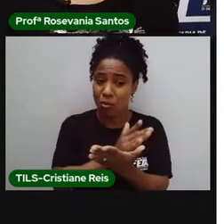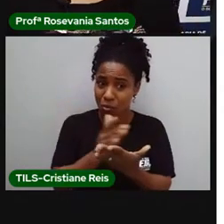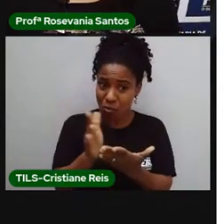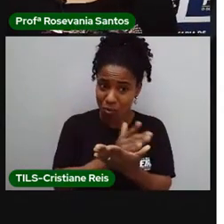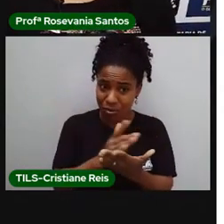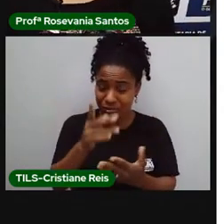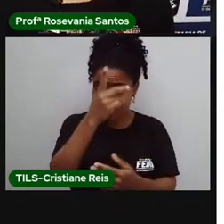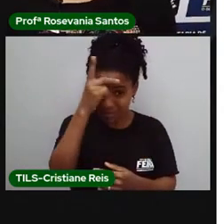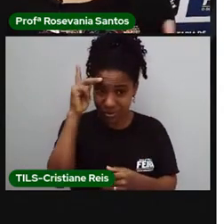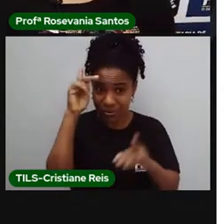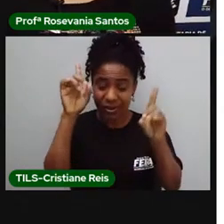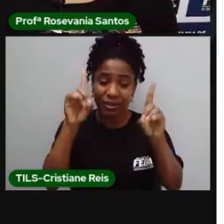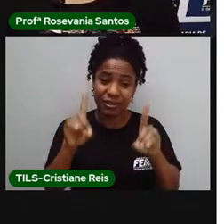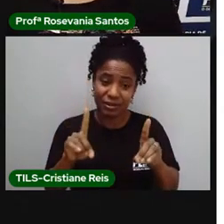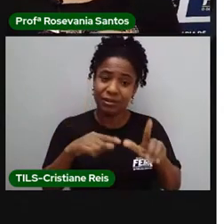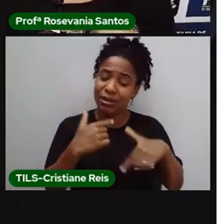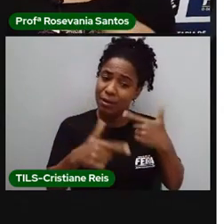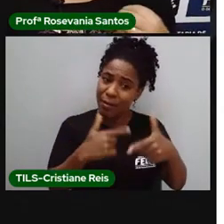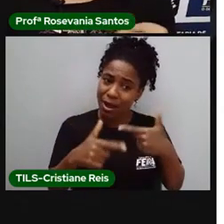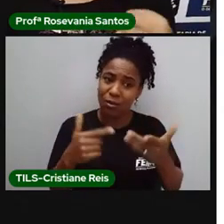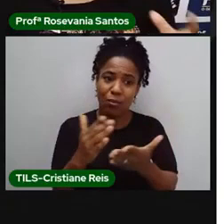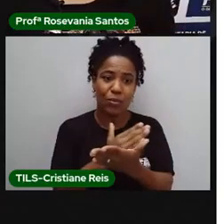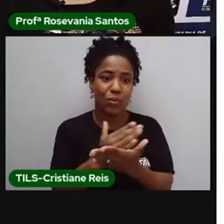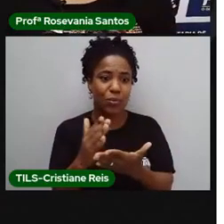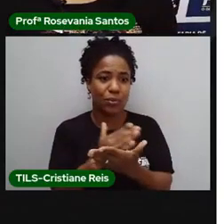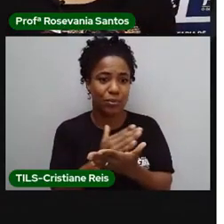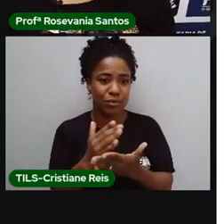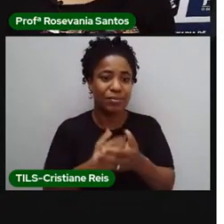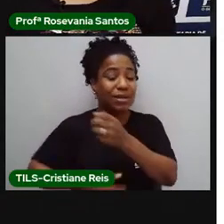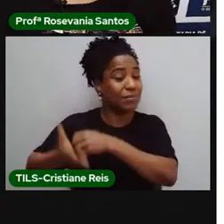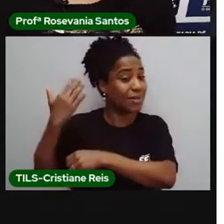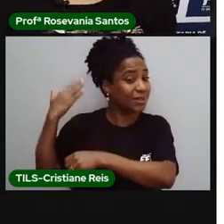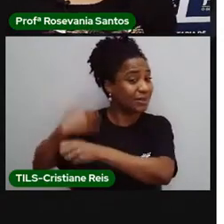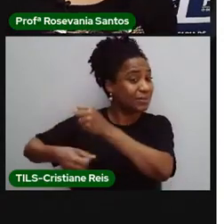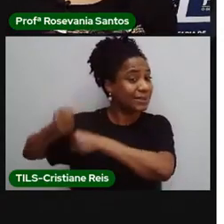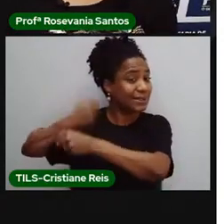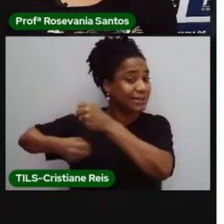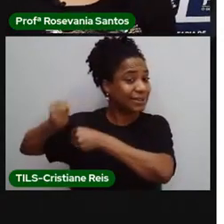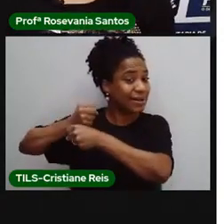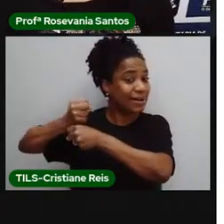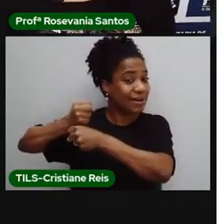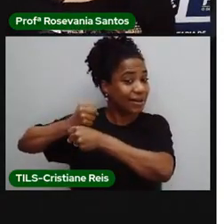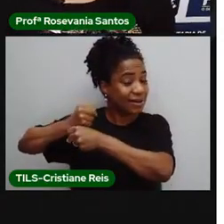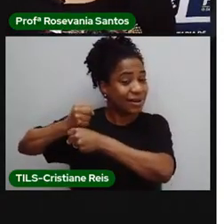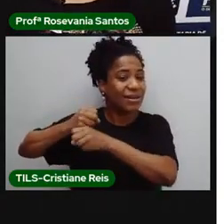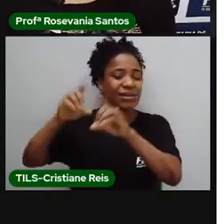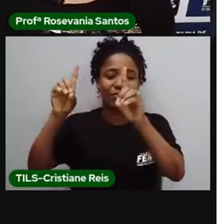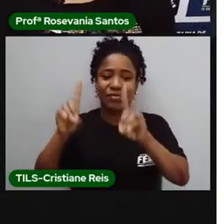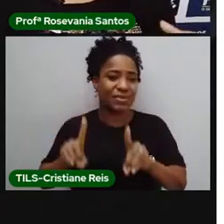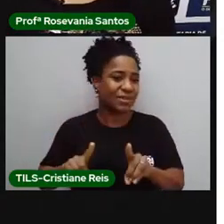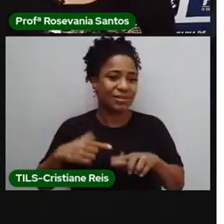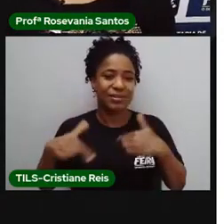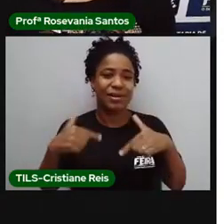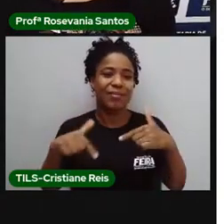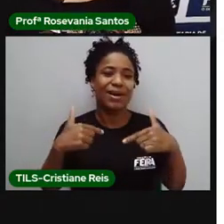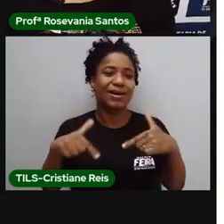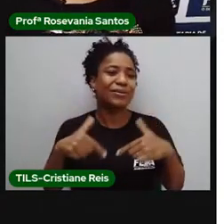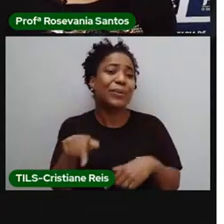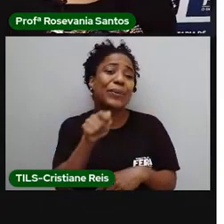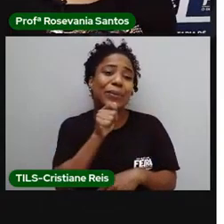trabalham, mas elas, né, durante muito tempo não tinham nenhum tipo de ocupação. Algumas delas são